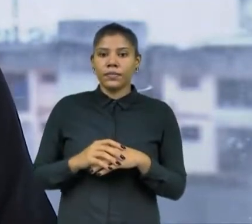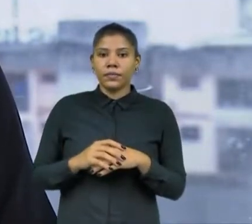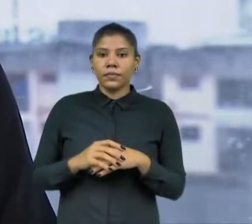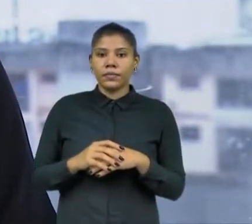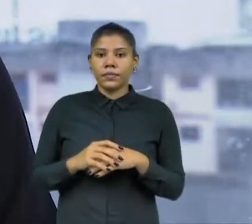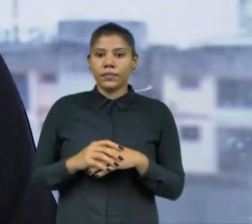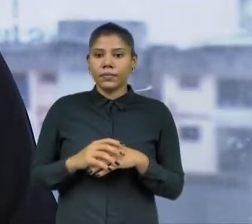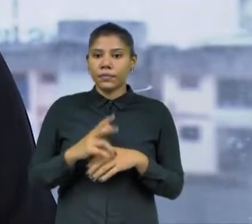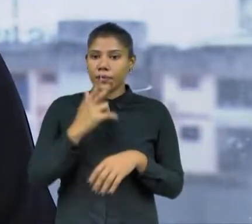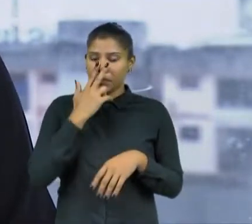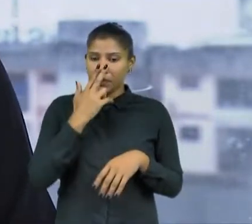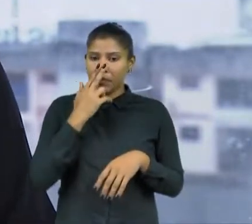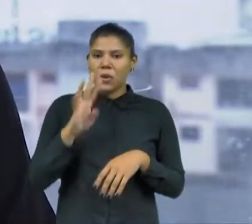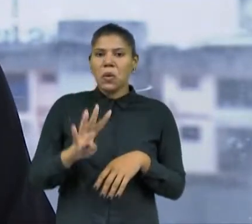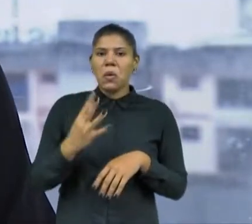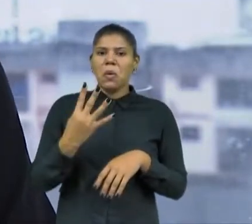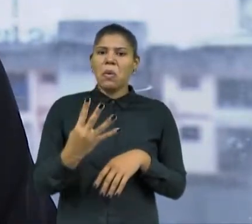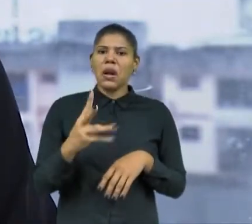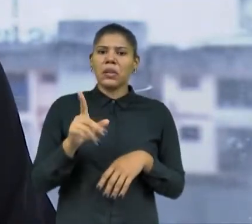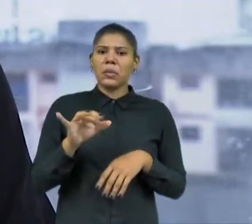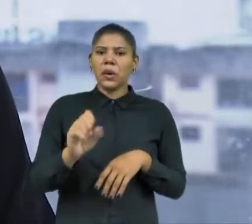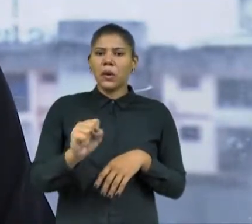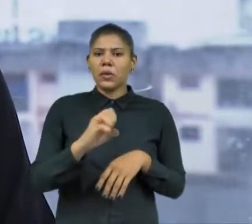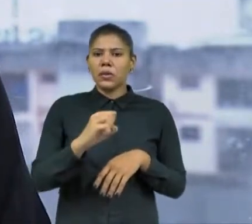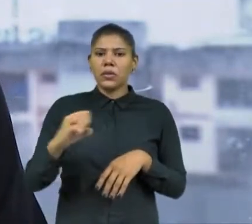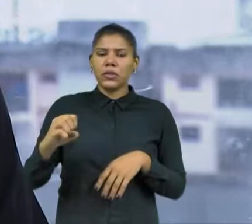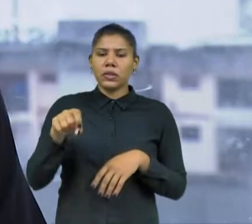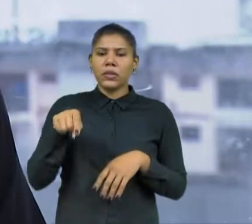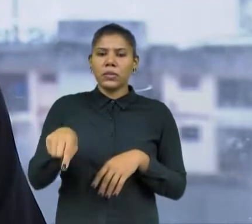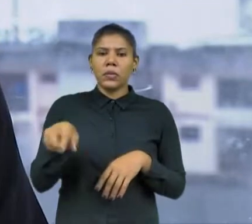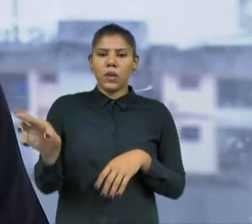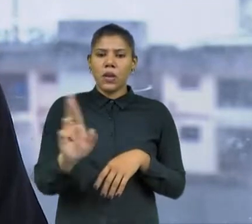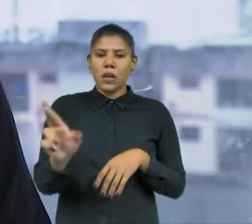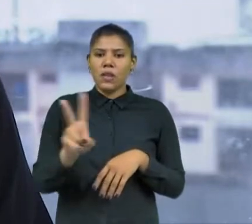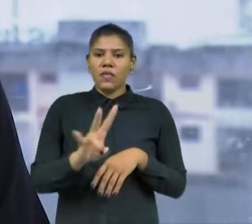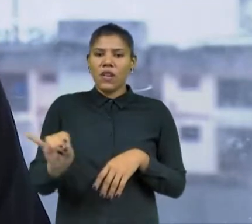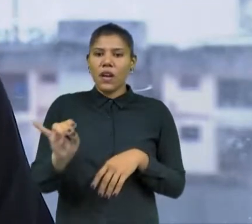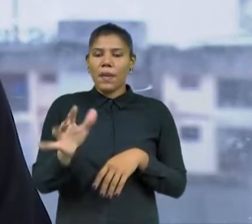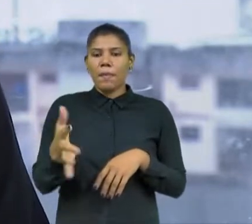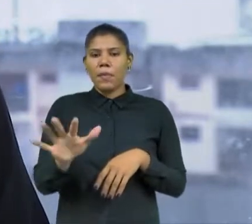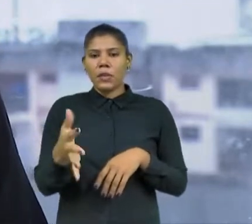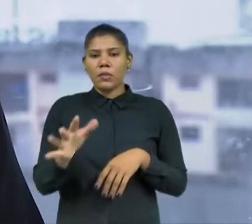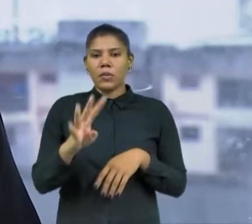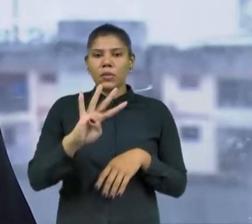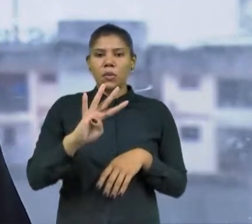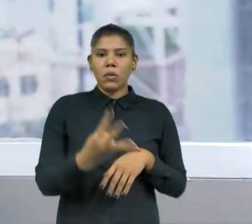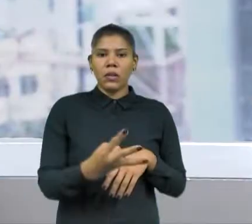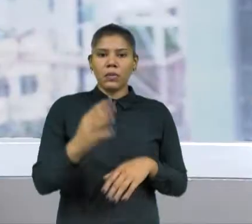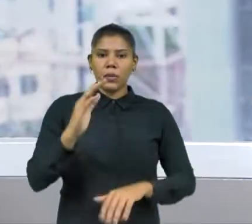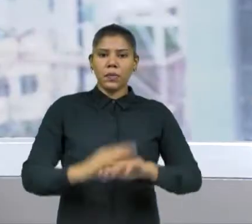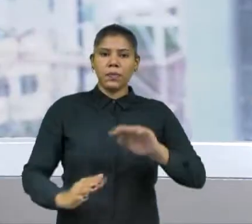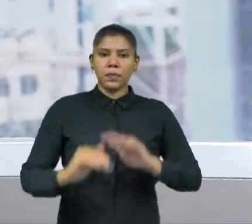de 4 milhões e 800 mil reais e devem beneficiar cerca de 4 mil profissionais.